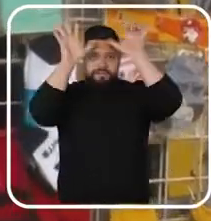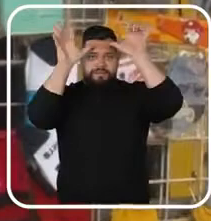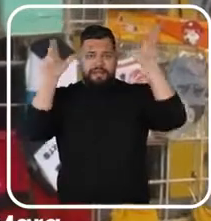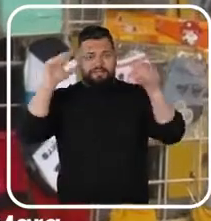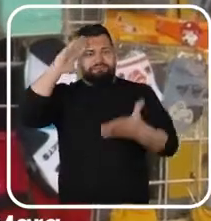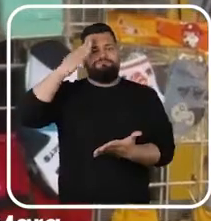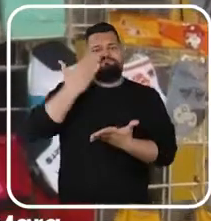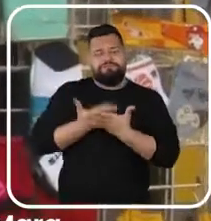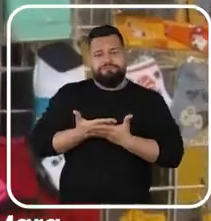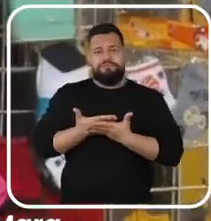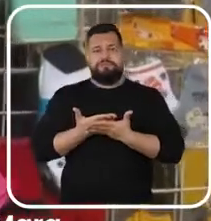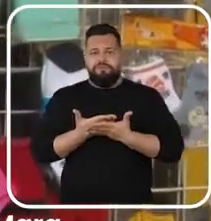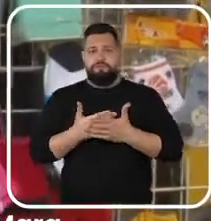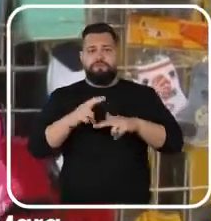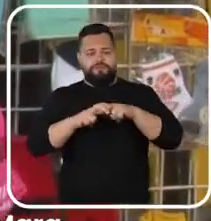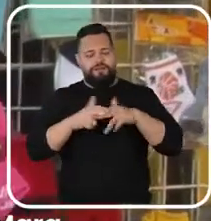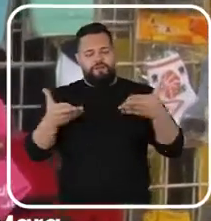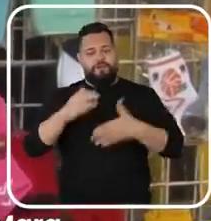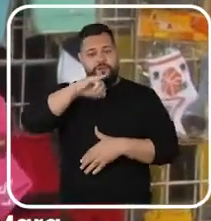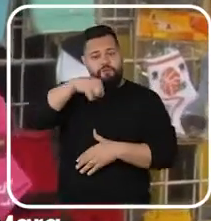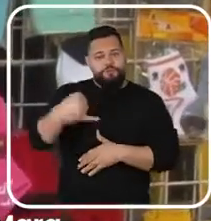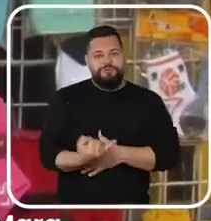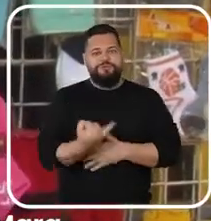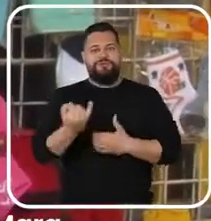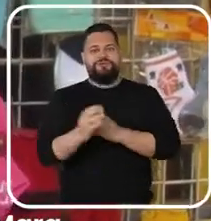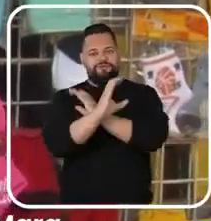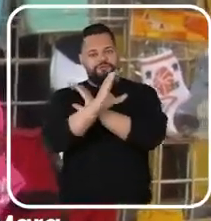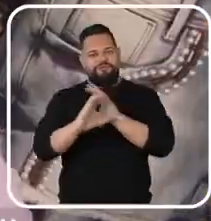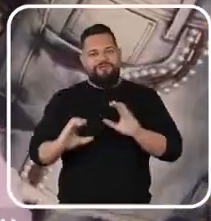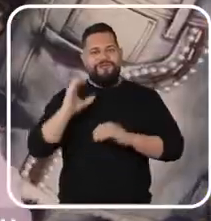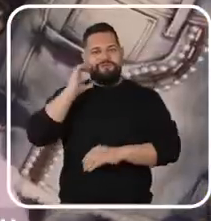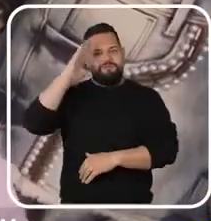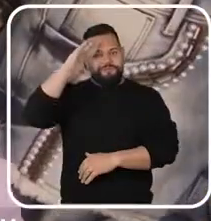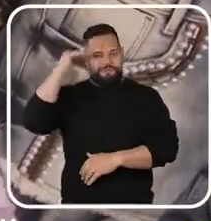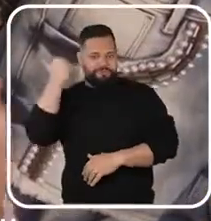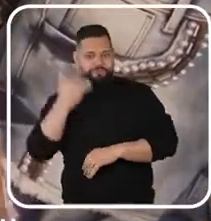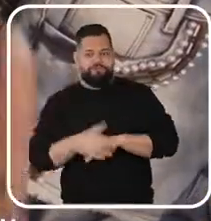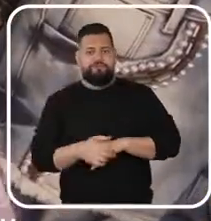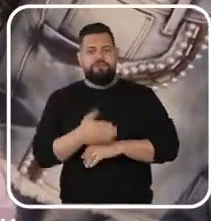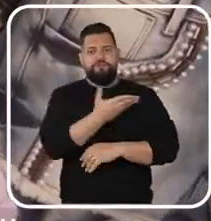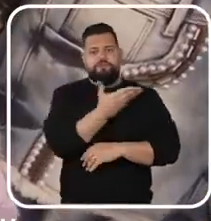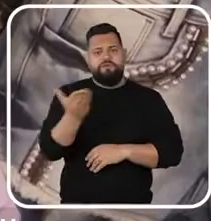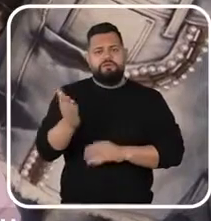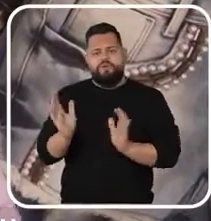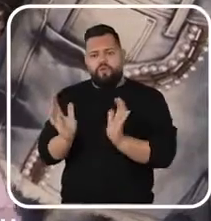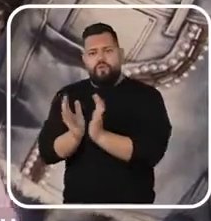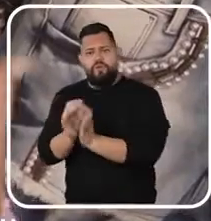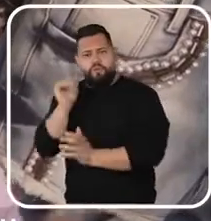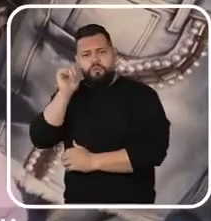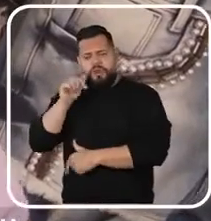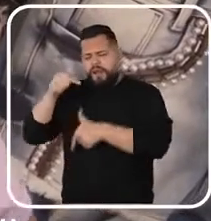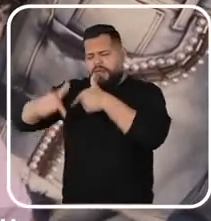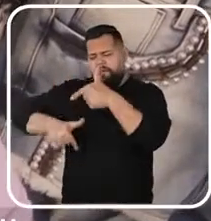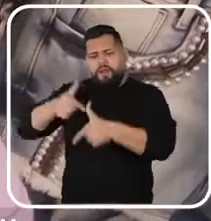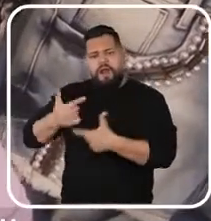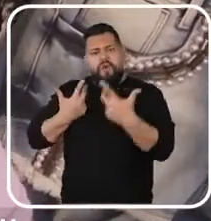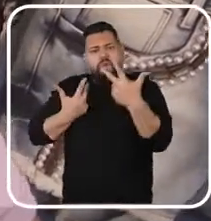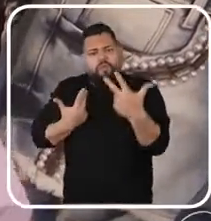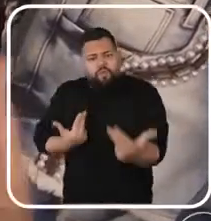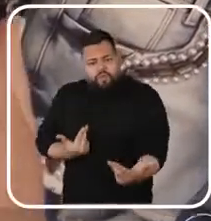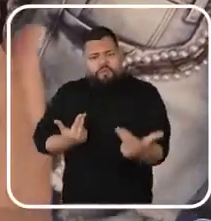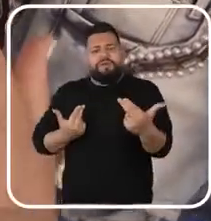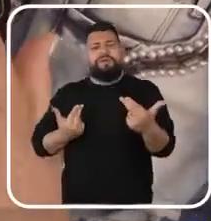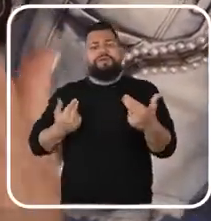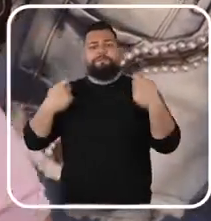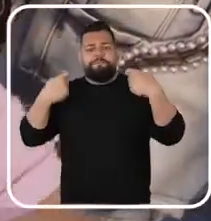fui embora E agora nós temos a opção de ter um voto de confiança da Mara Então vocês, mulheres, mulheres trabalhadoras como eu